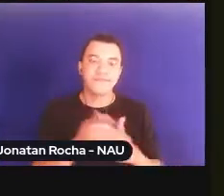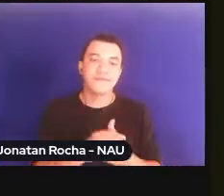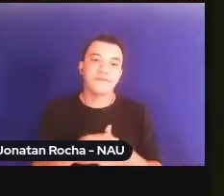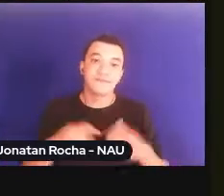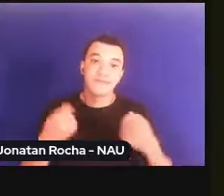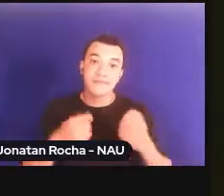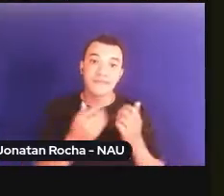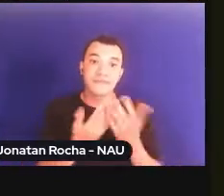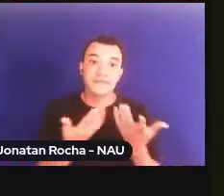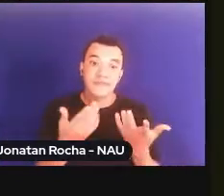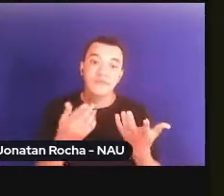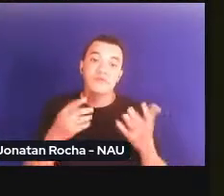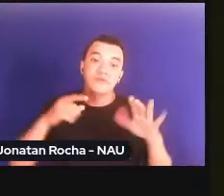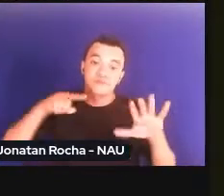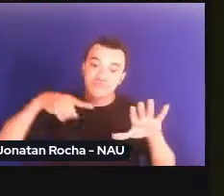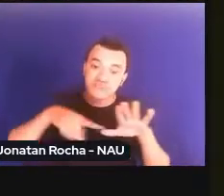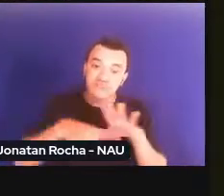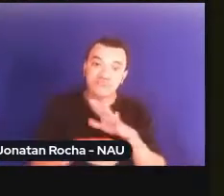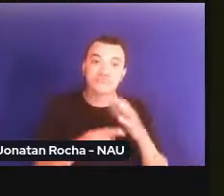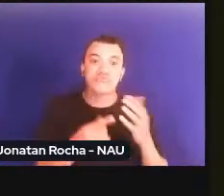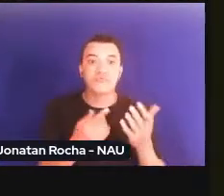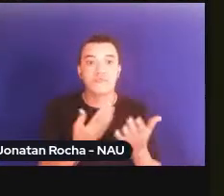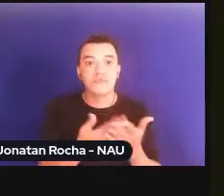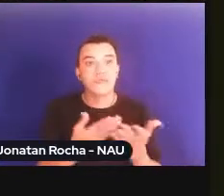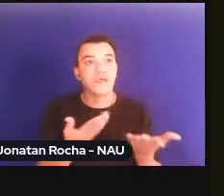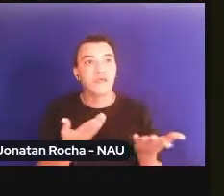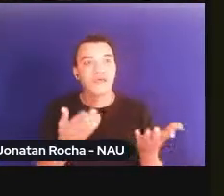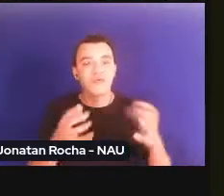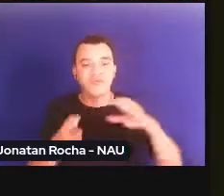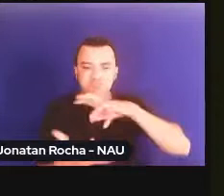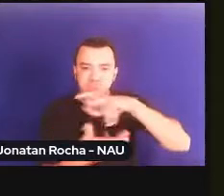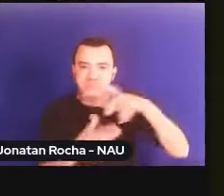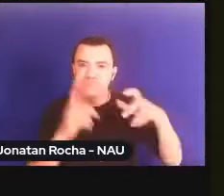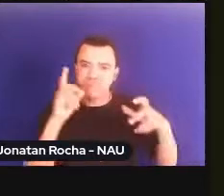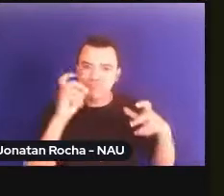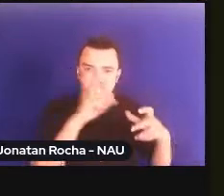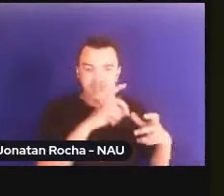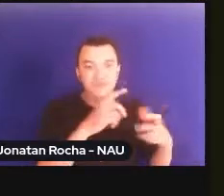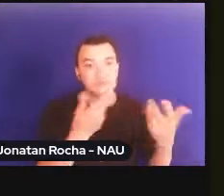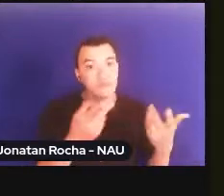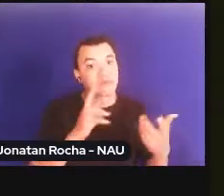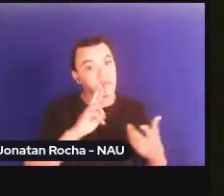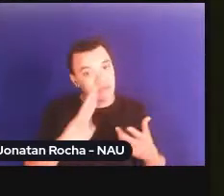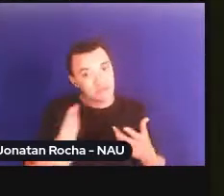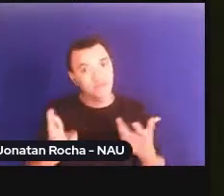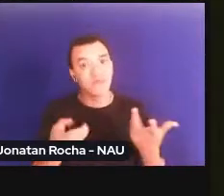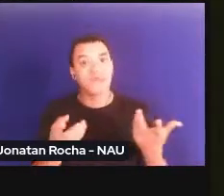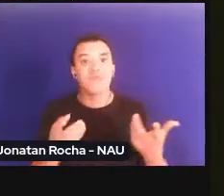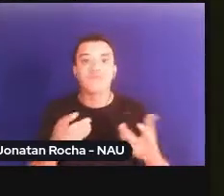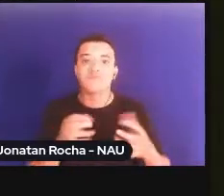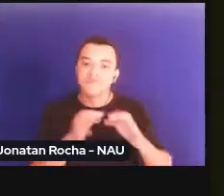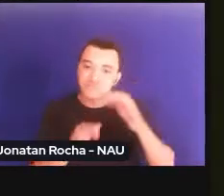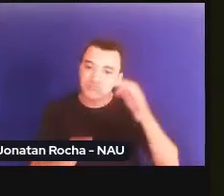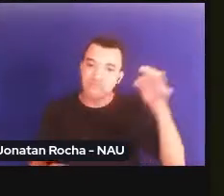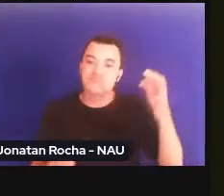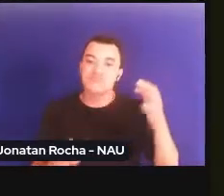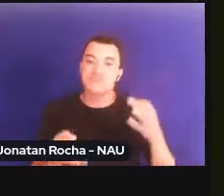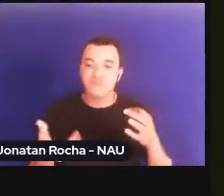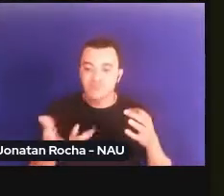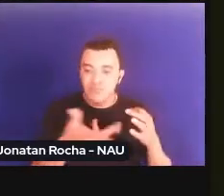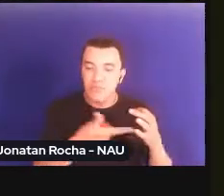complexo atrai respostas complexas, a partir de hipóteses que também são sofisticadas e